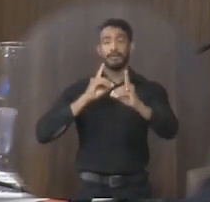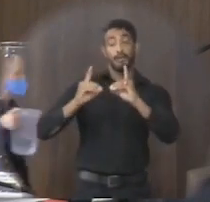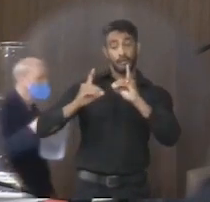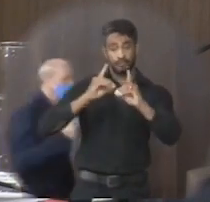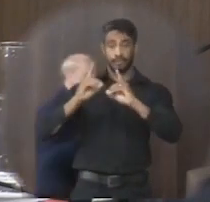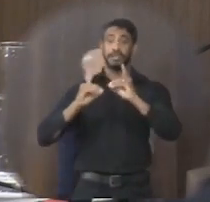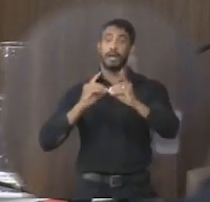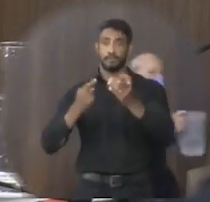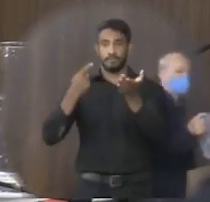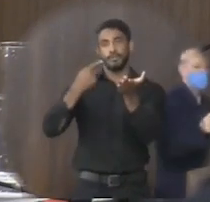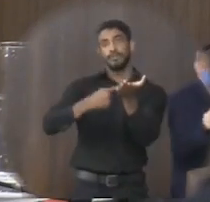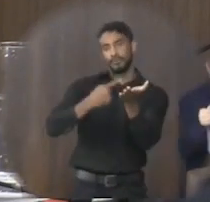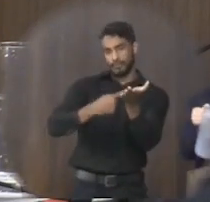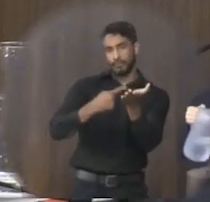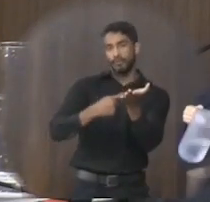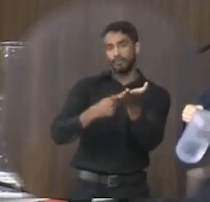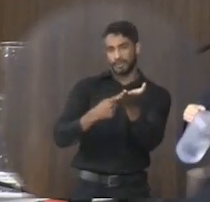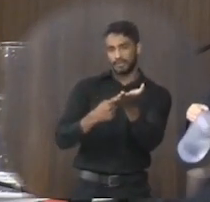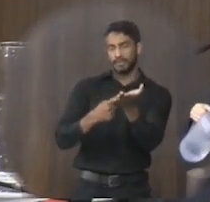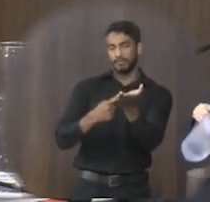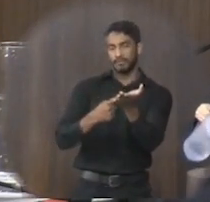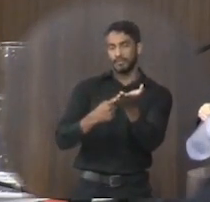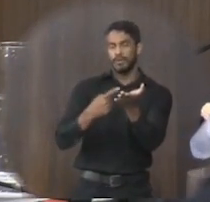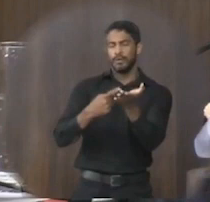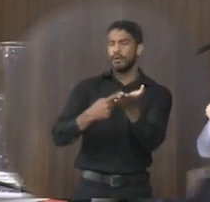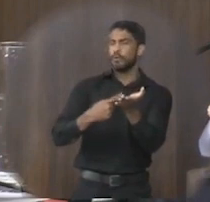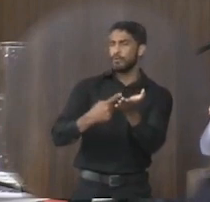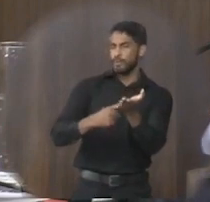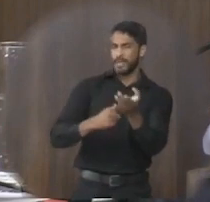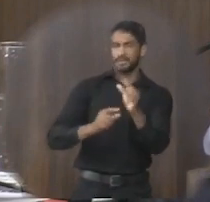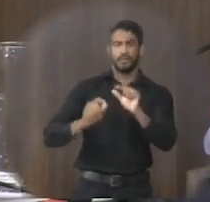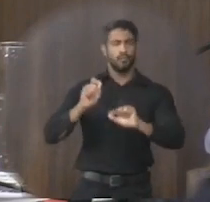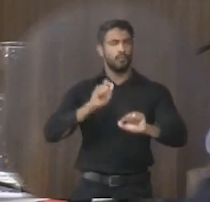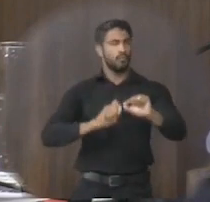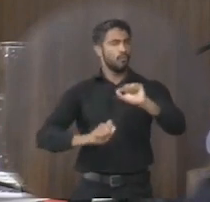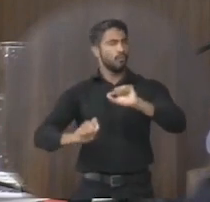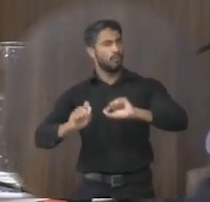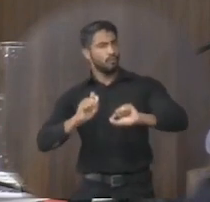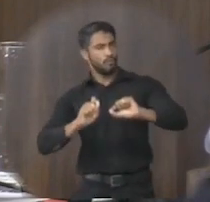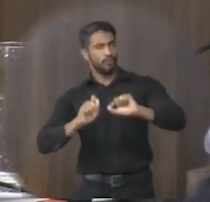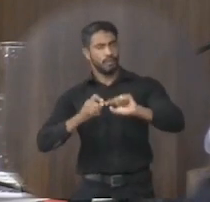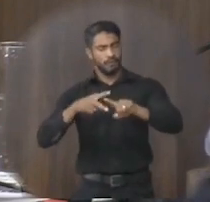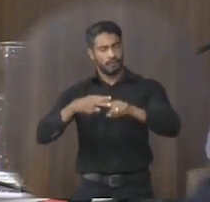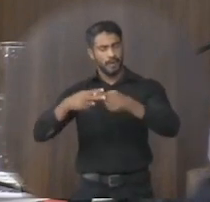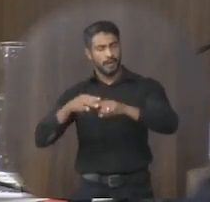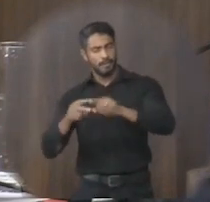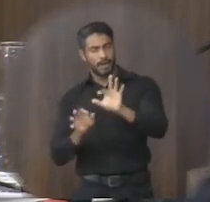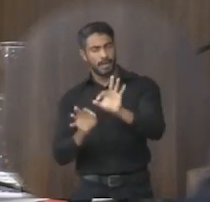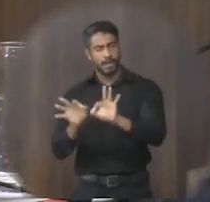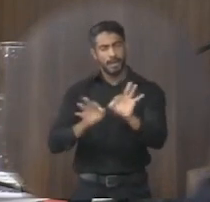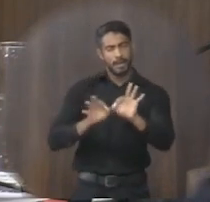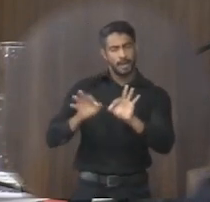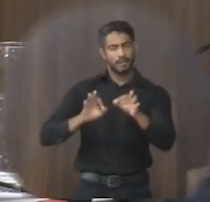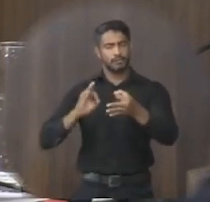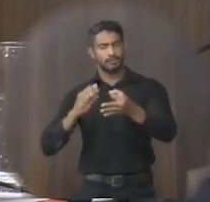negociação. Uma negociação onde vai reparar alguns danos